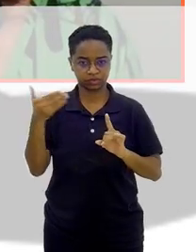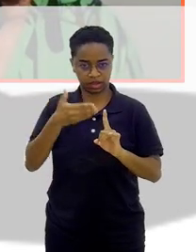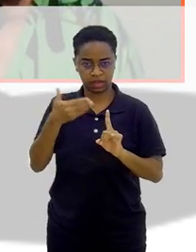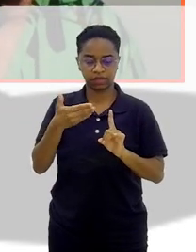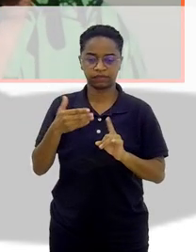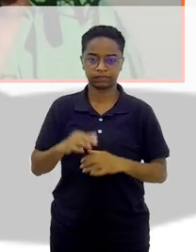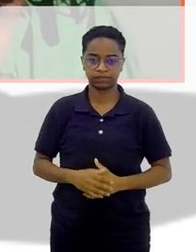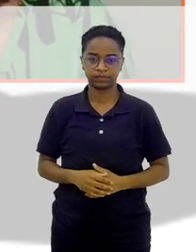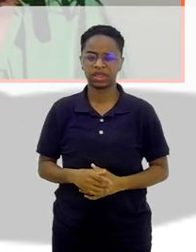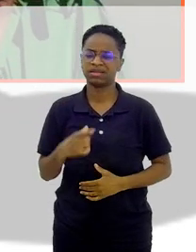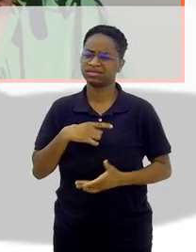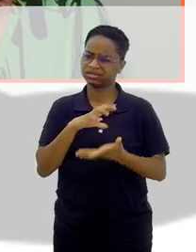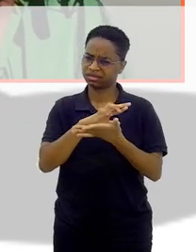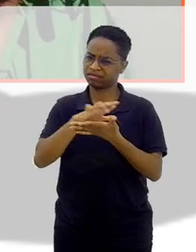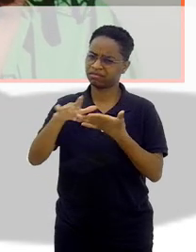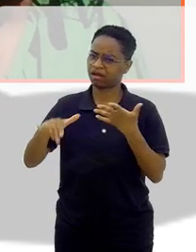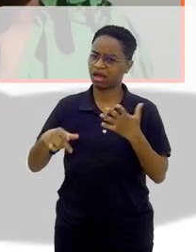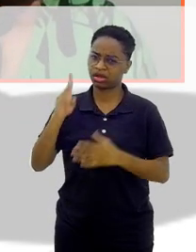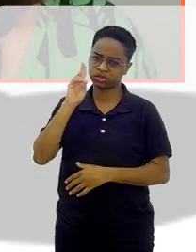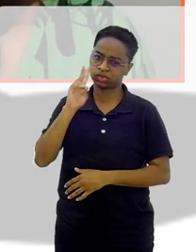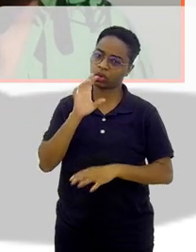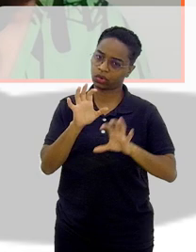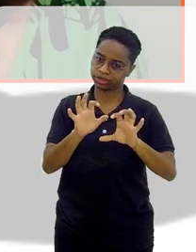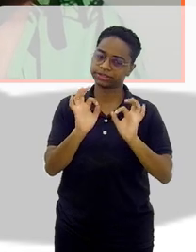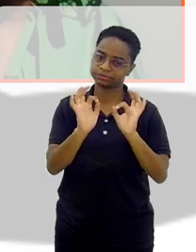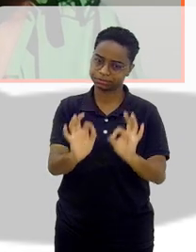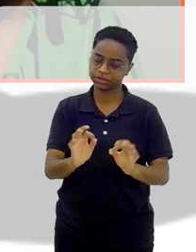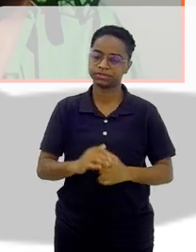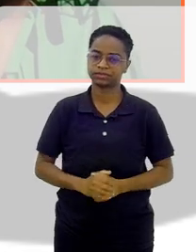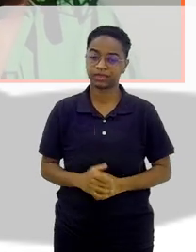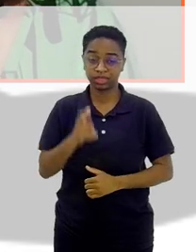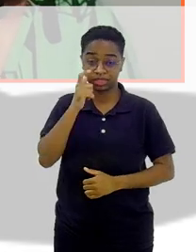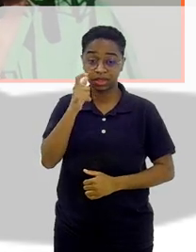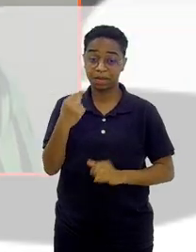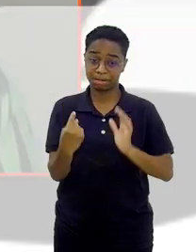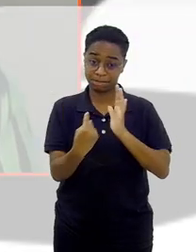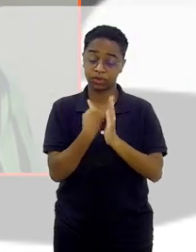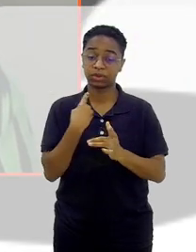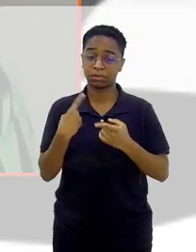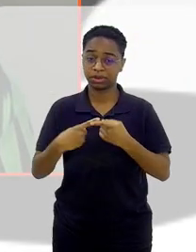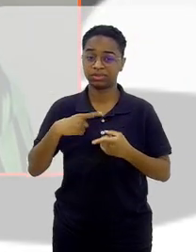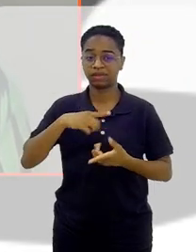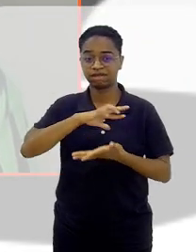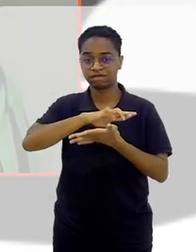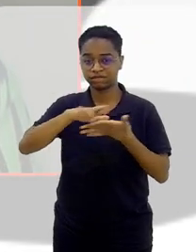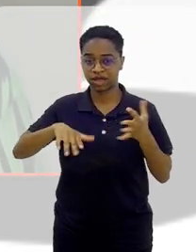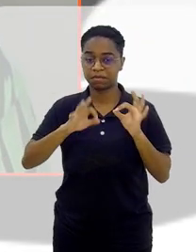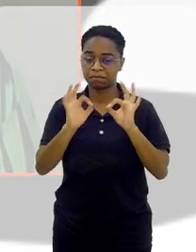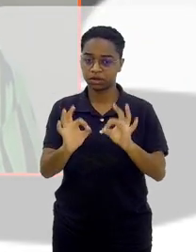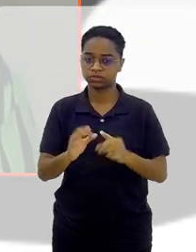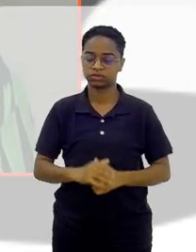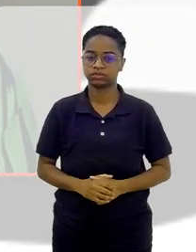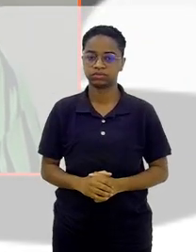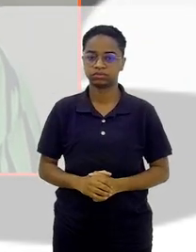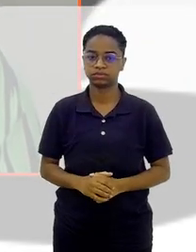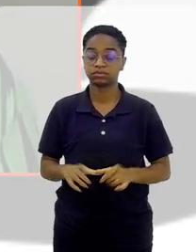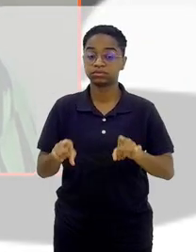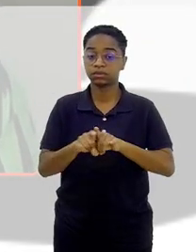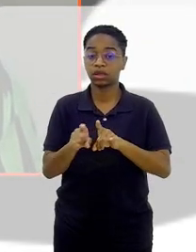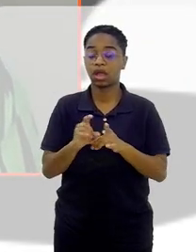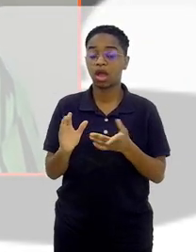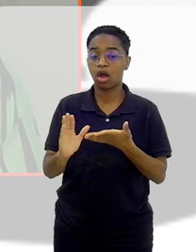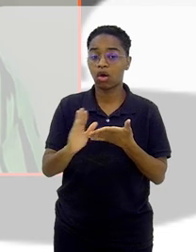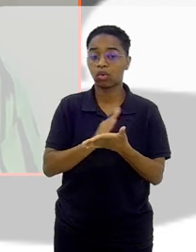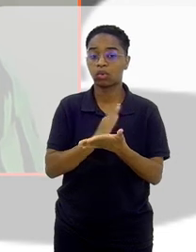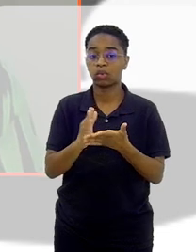referência? É, nós temos várias histórias assim, Cláudio, você me perguntar isso, várias histórias. Muitas delas